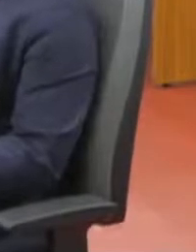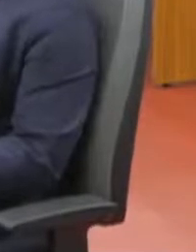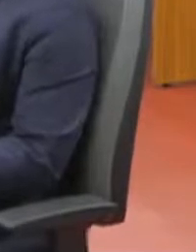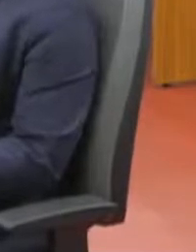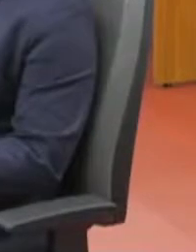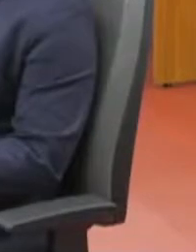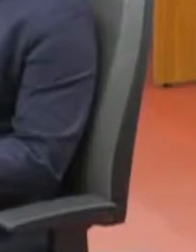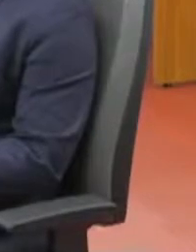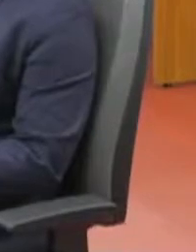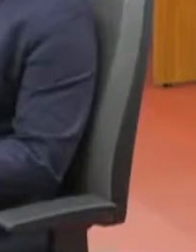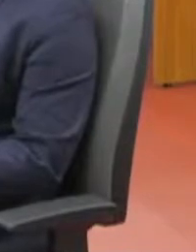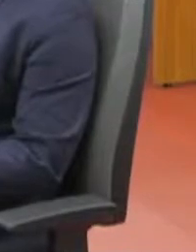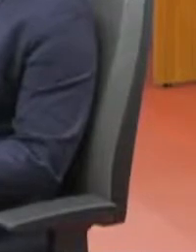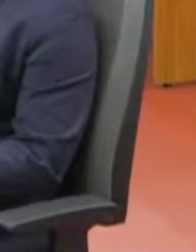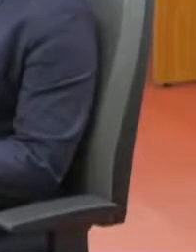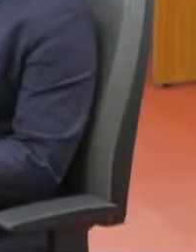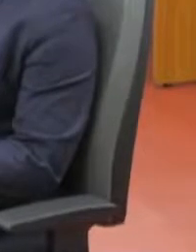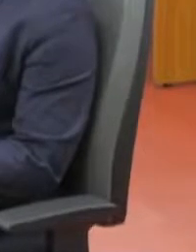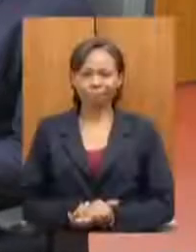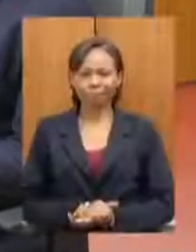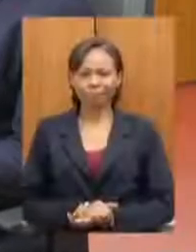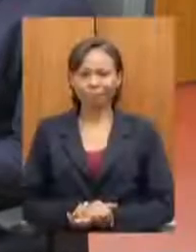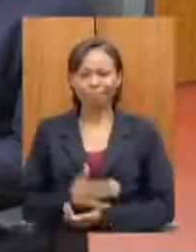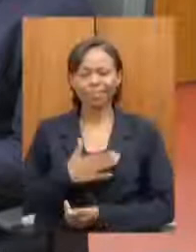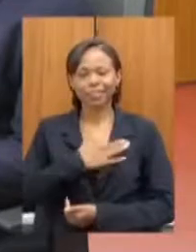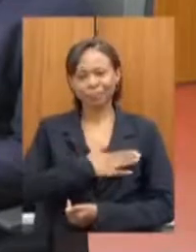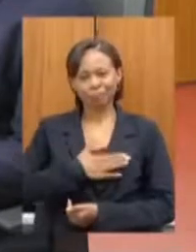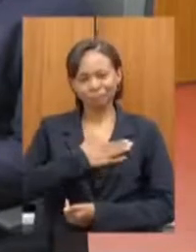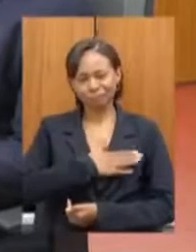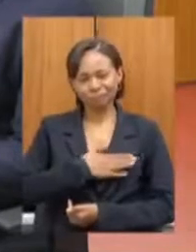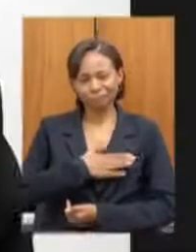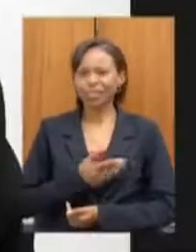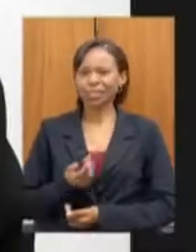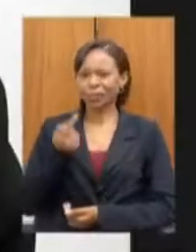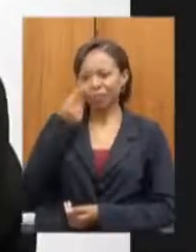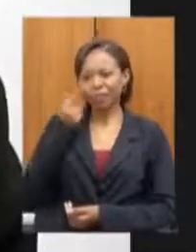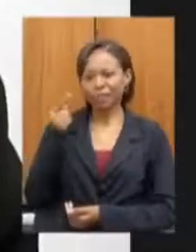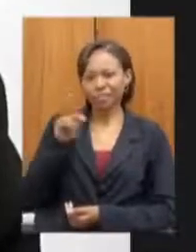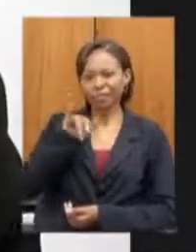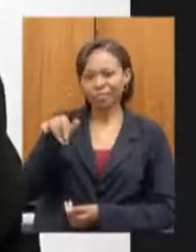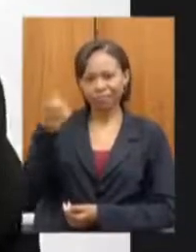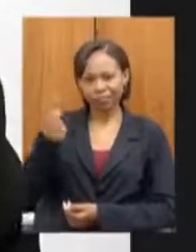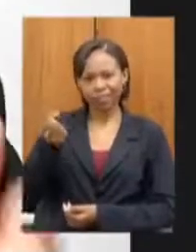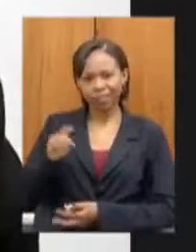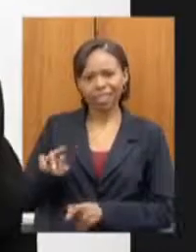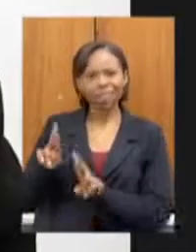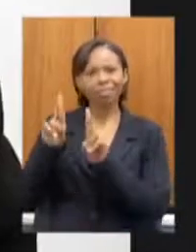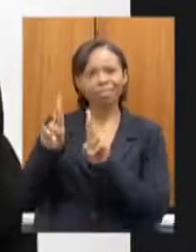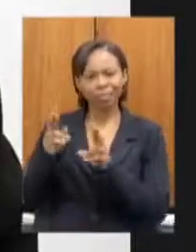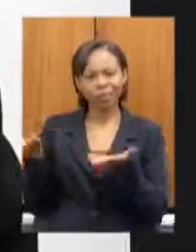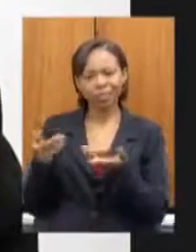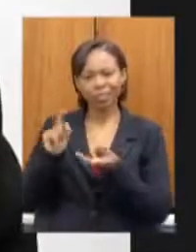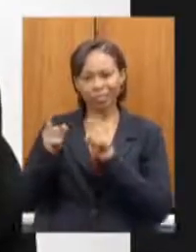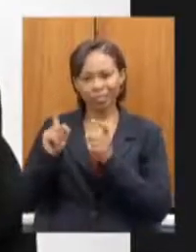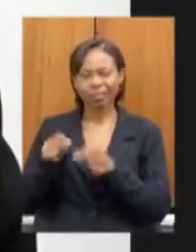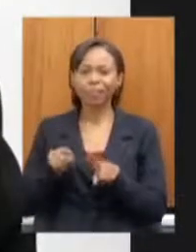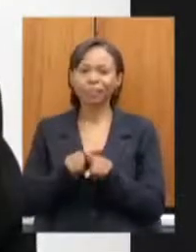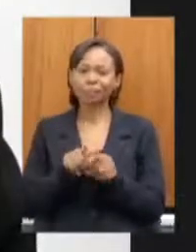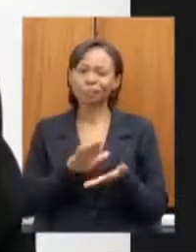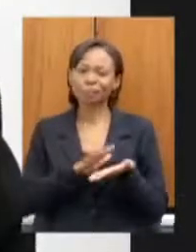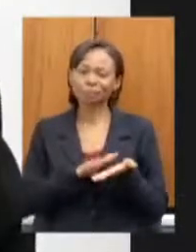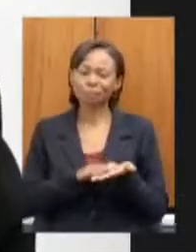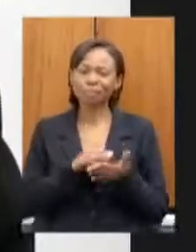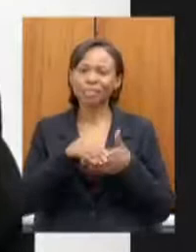deputado João Leite uma satisfação imensa ver o senhor na condução dos trabalhos e da mesma forma como é cumprimentar nosso